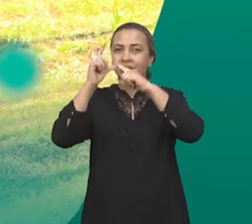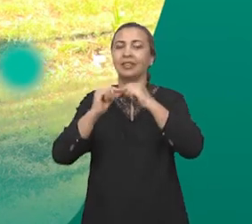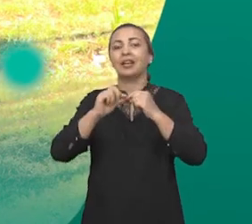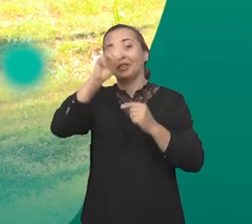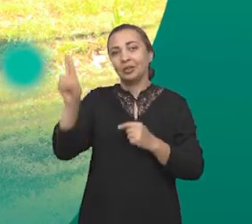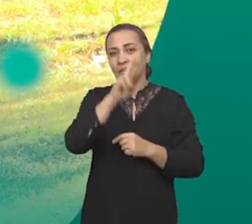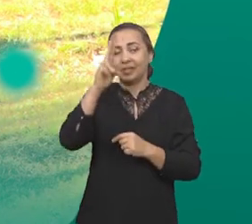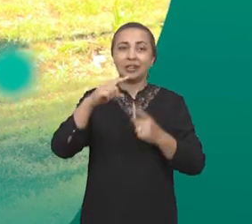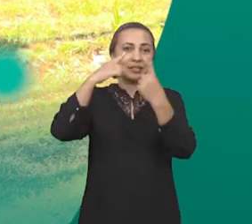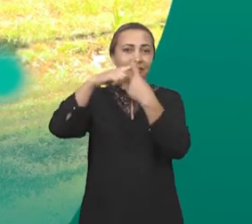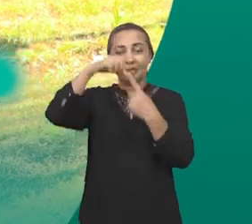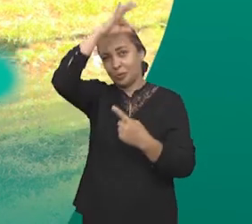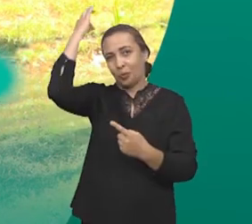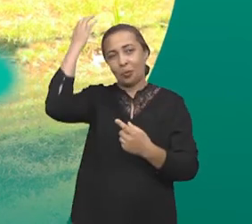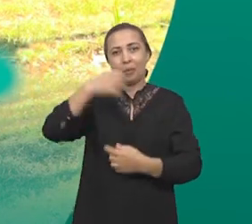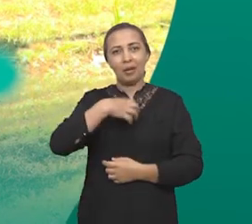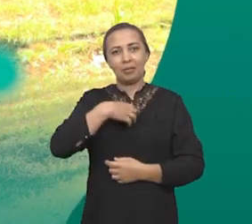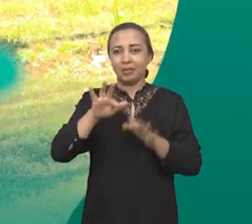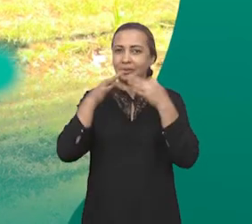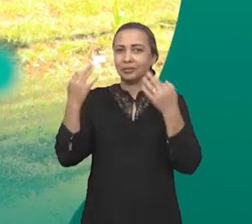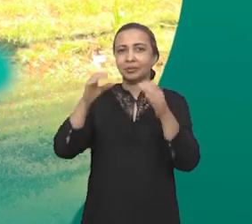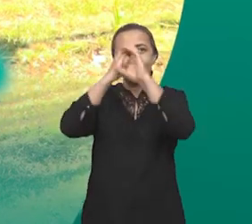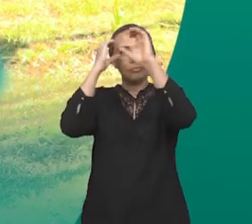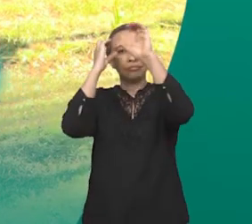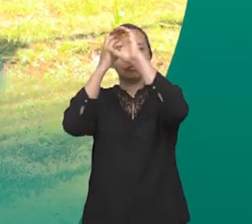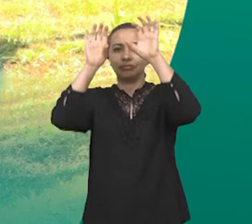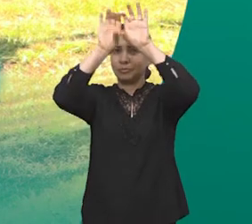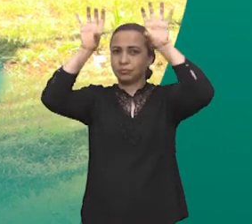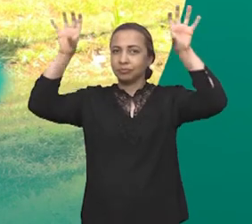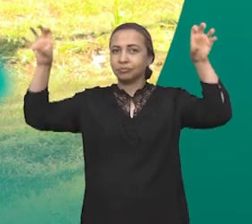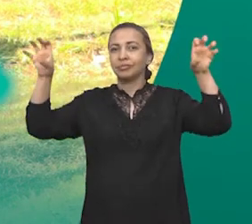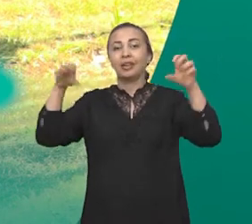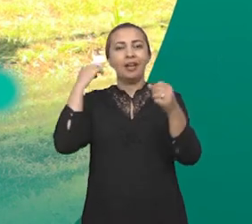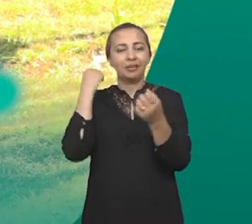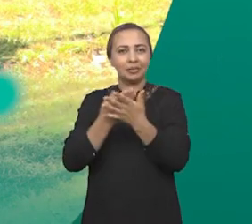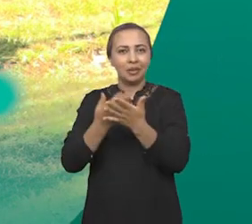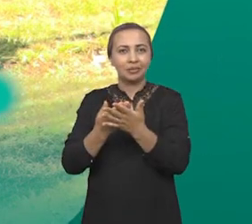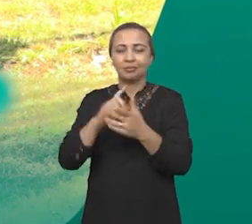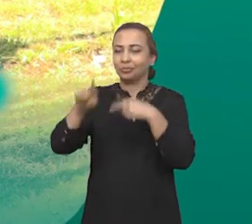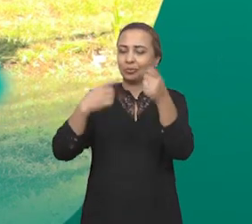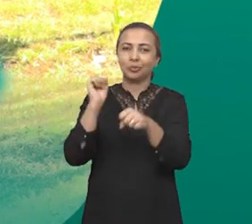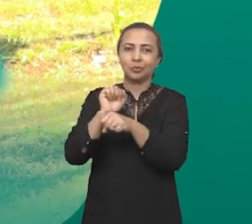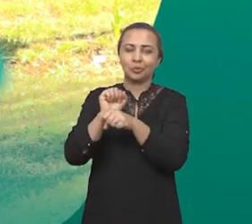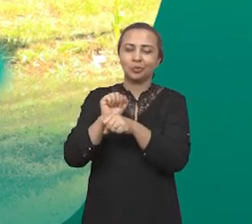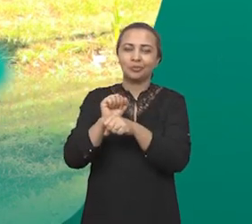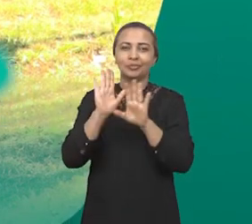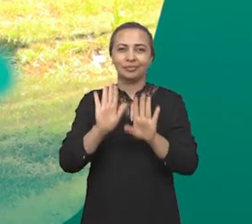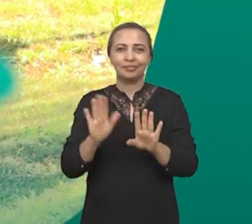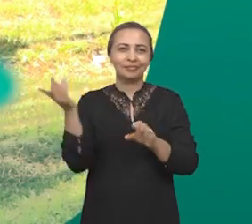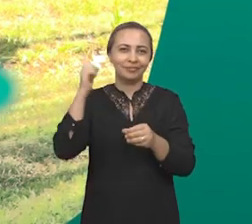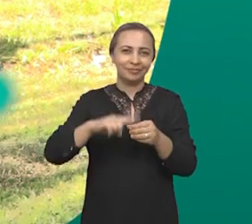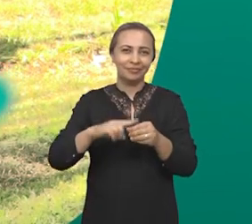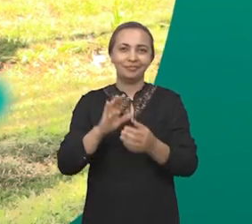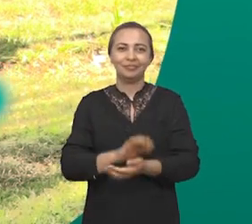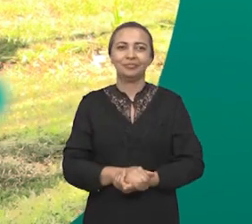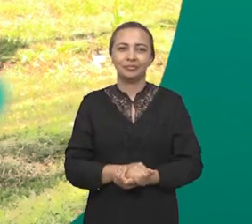Estadual de Santa Cruz na Bahia. Para além de uma simples observação do espaço, o local é dedicado ao estudo. É depois do intervalo,